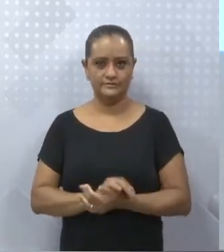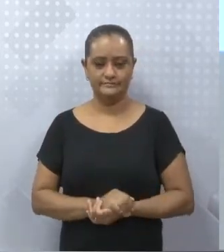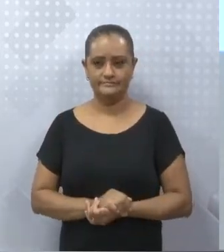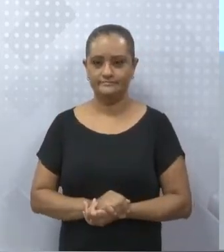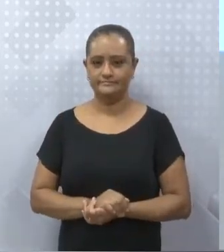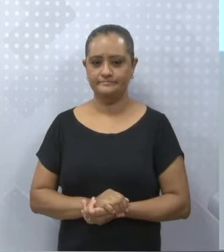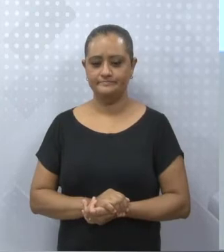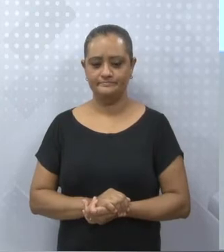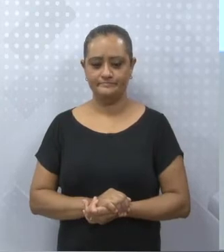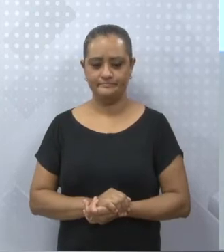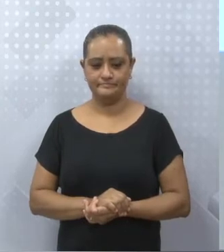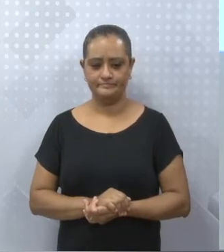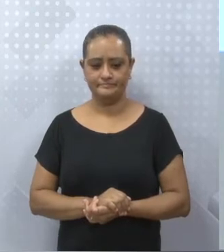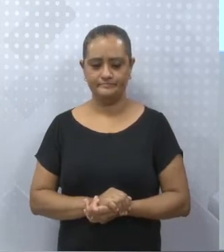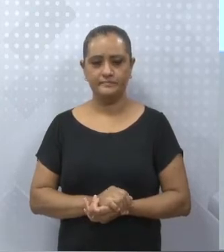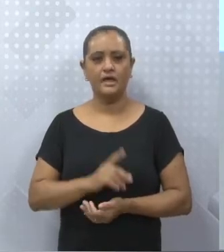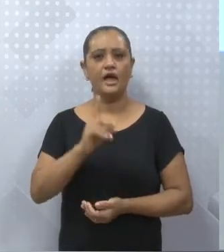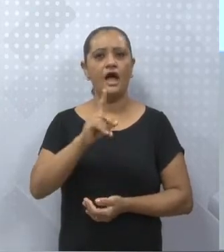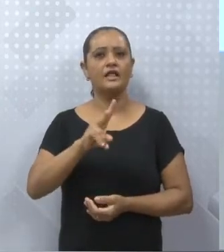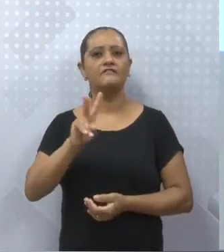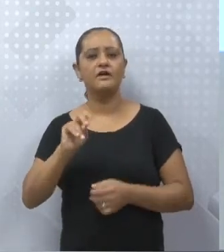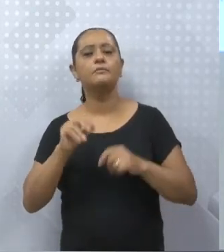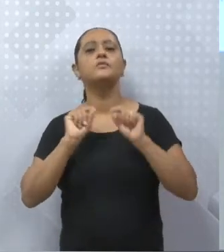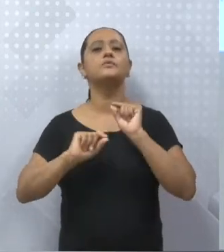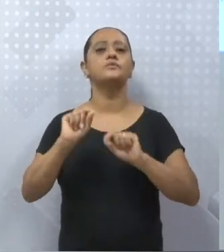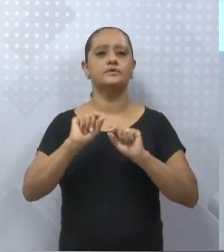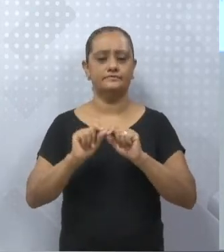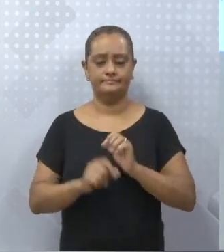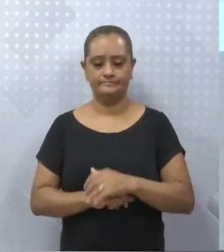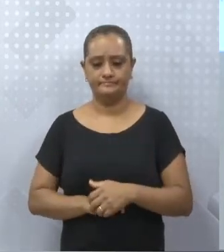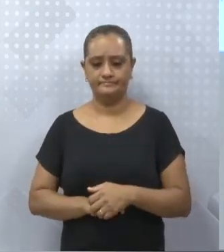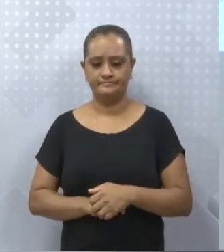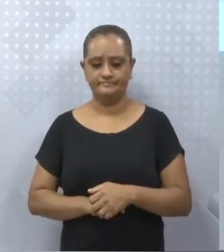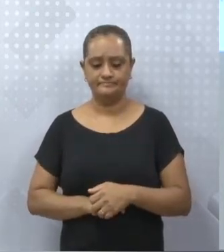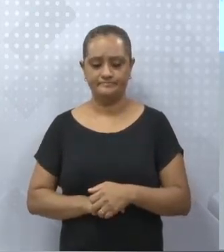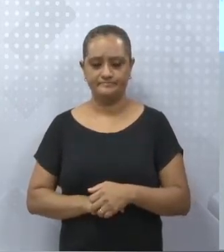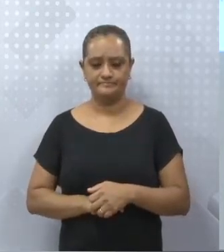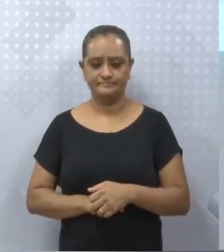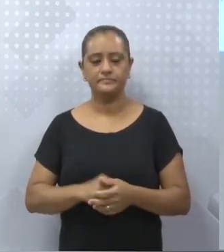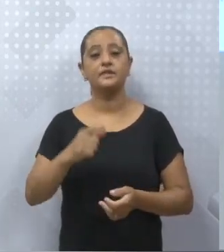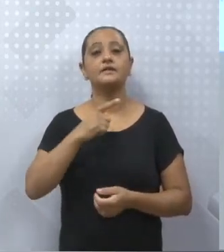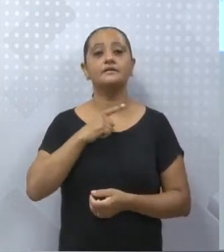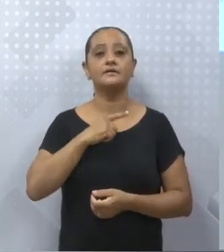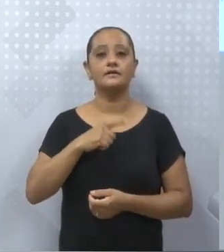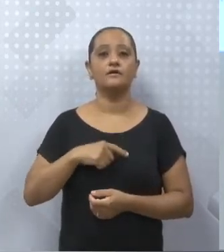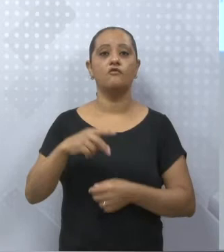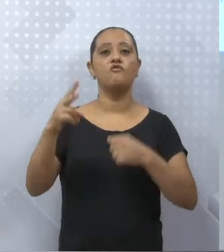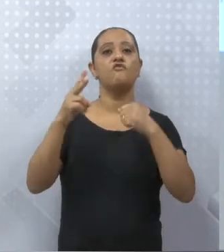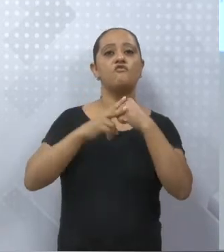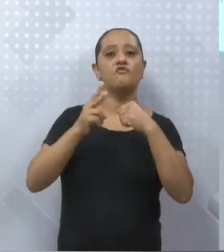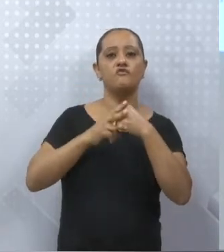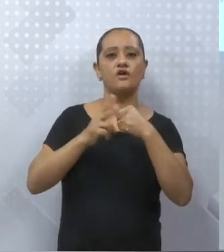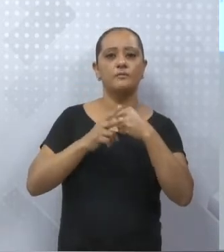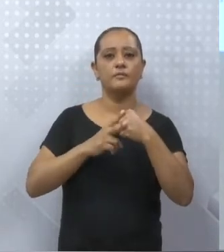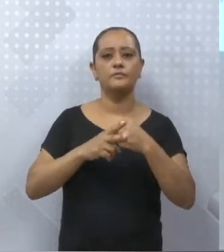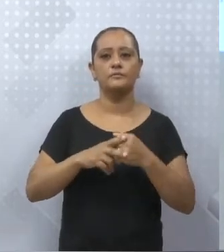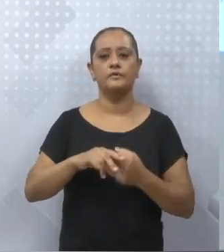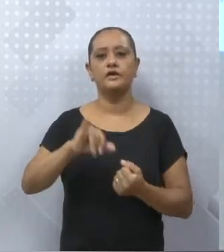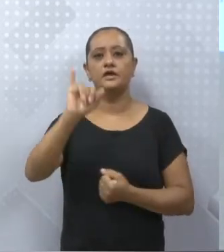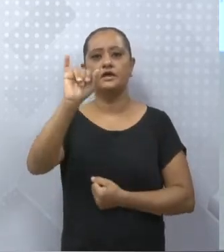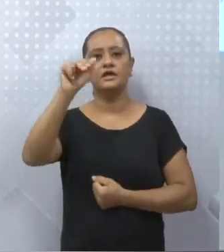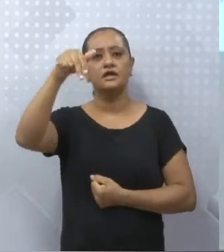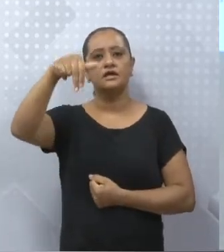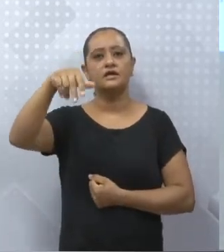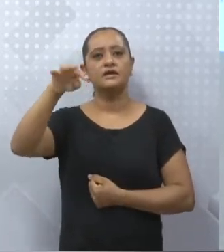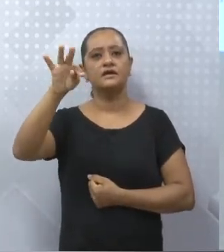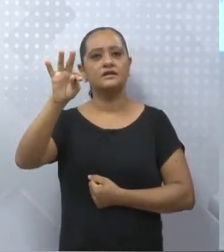os advérbios. Então, vamos prosseguindo. O que é um verbo intransitivo? Verbo intransitivo, eu já falei,